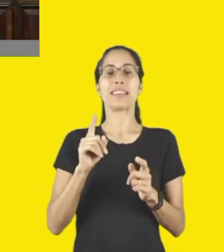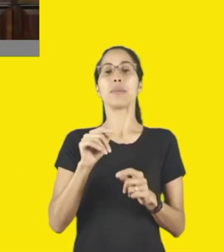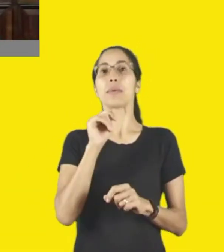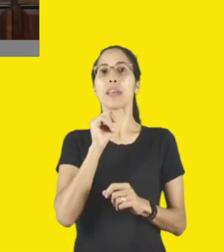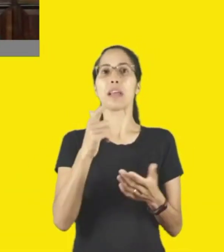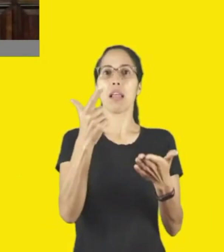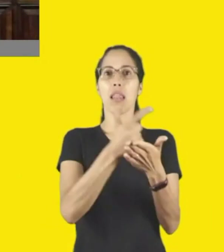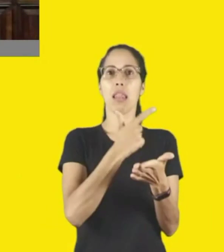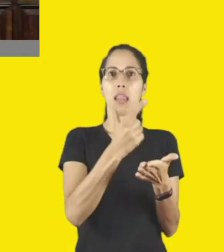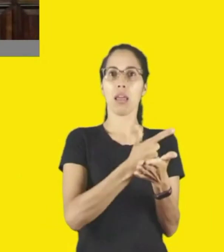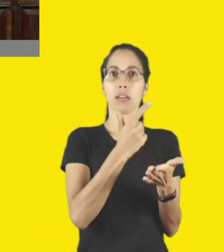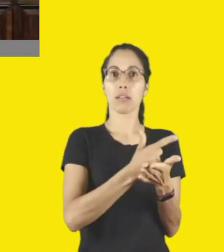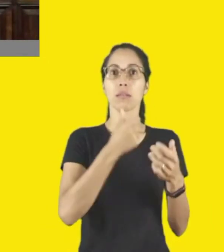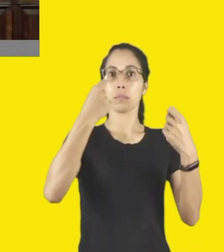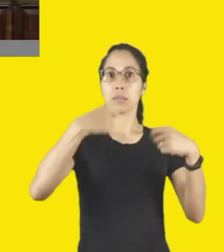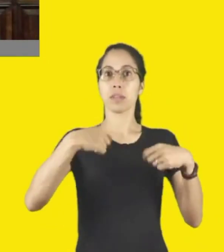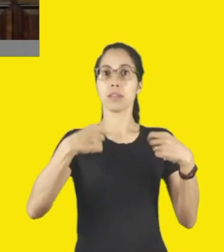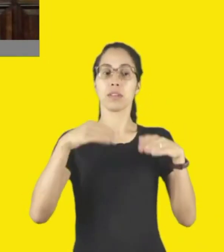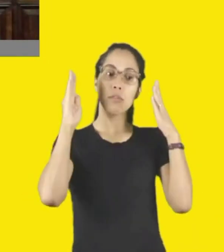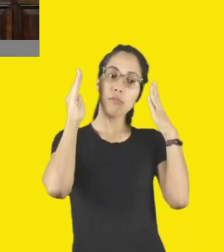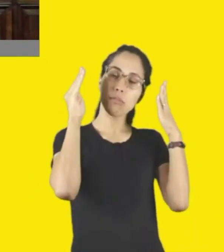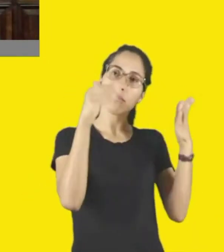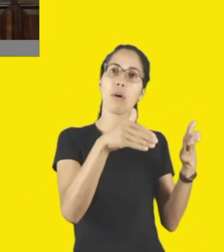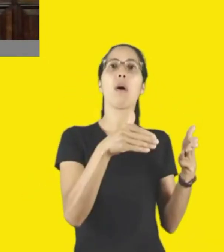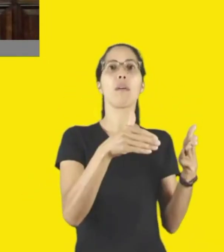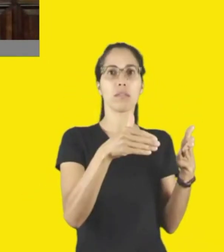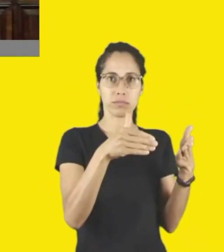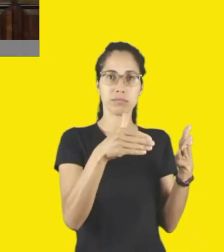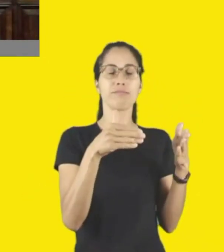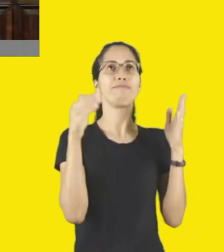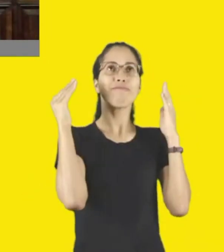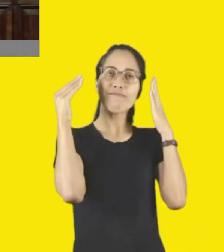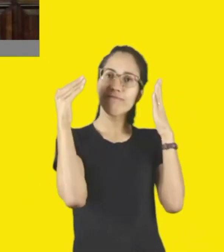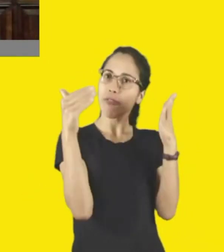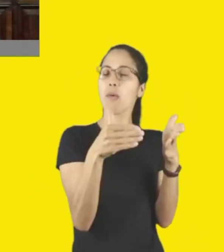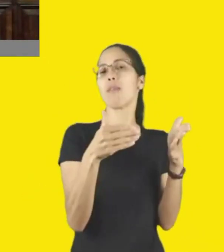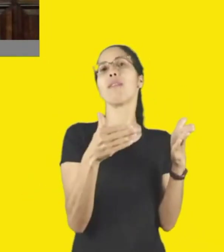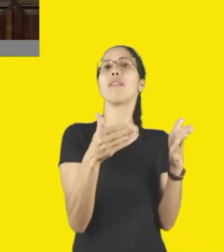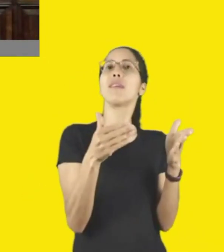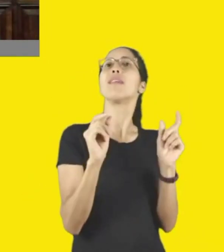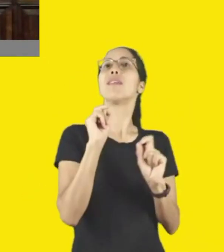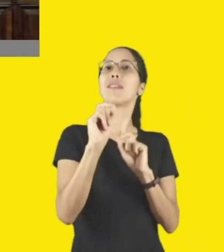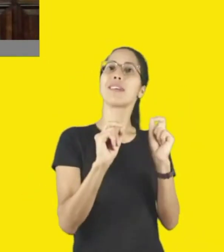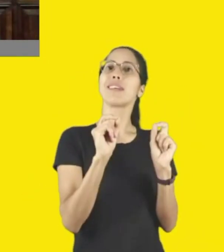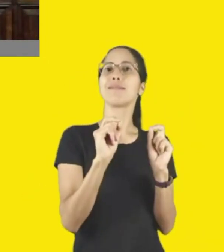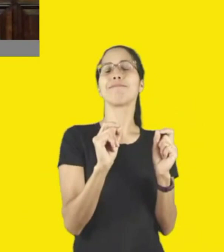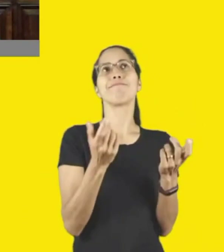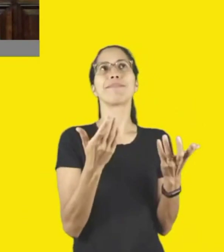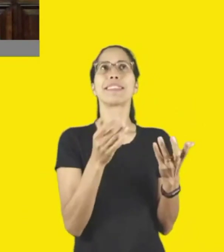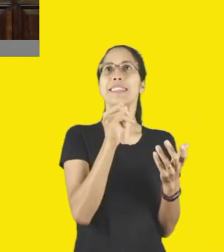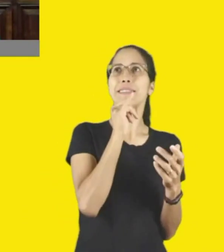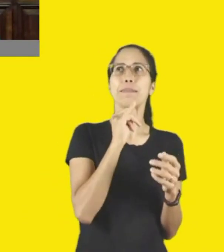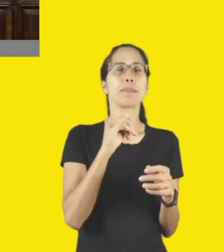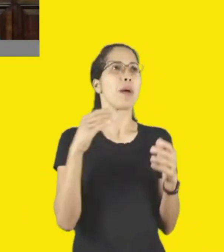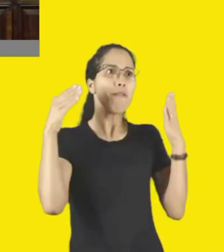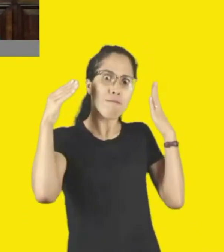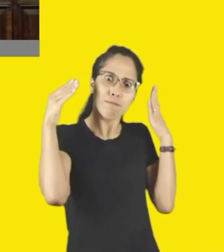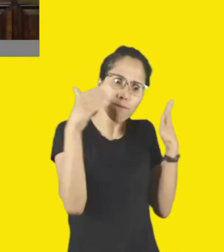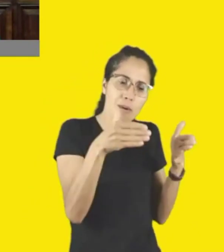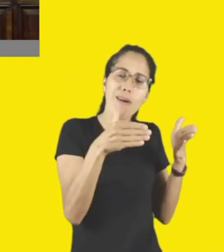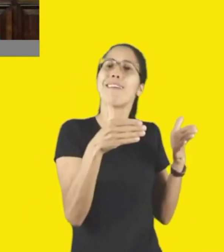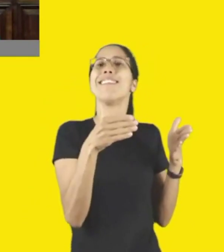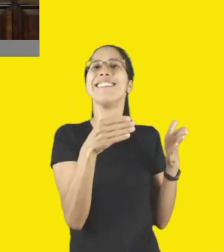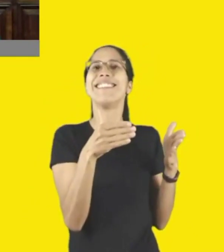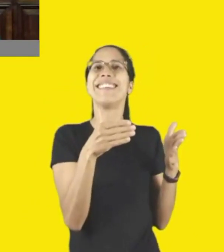precisa de um olhar muito, mas muito, assim, quase que aficionado, a gente